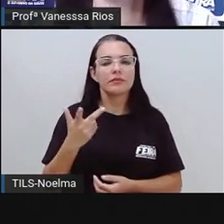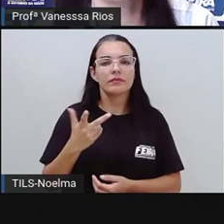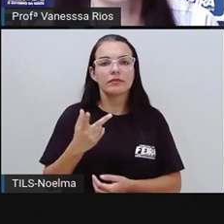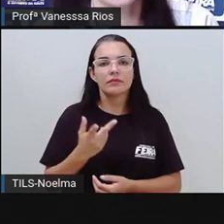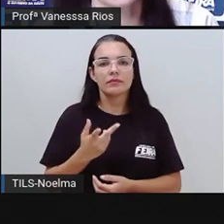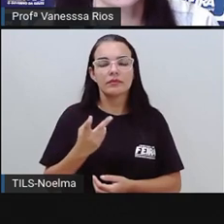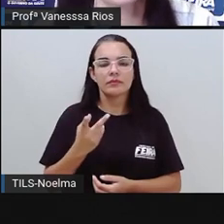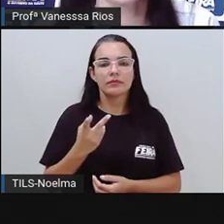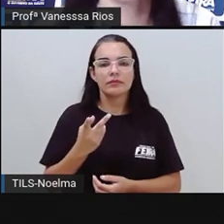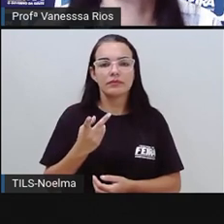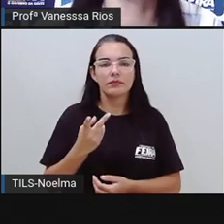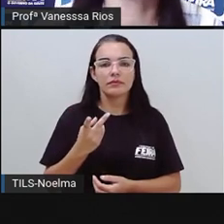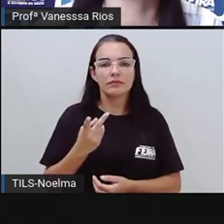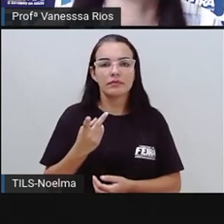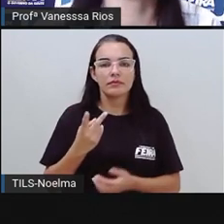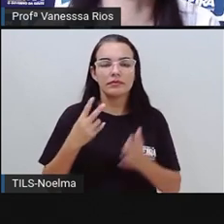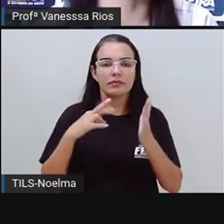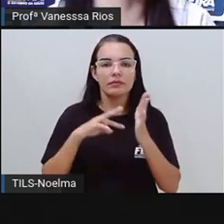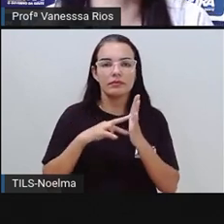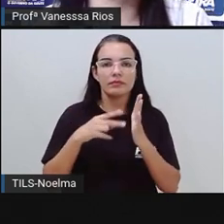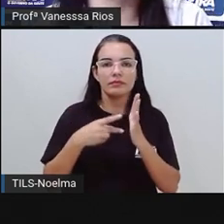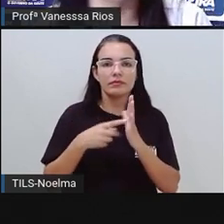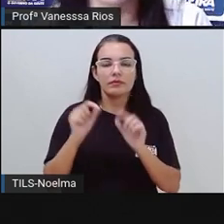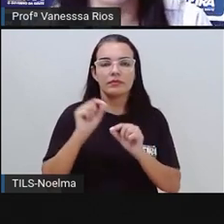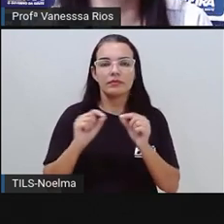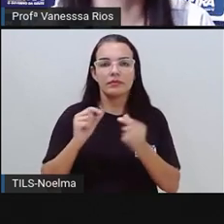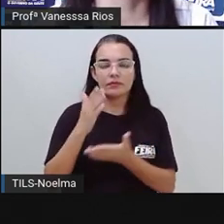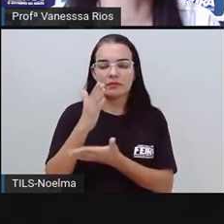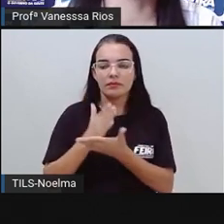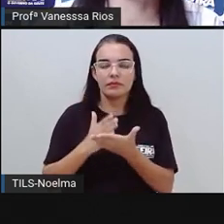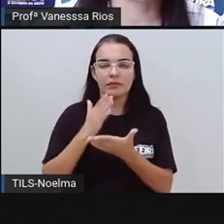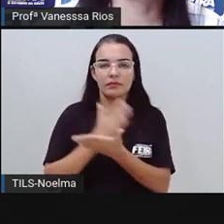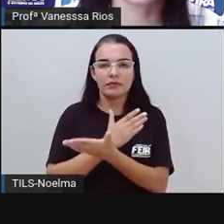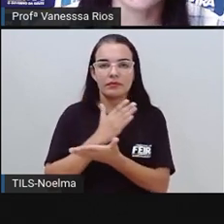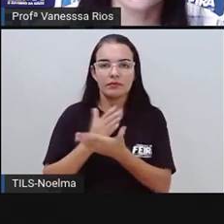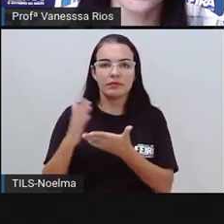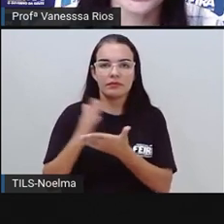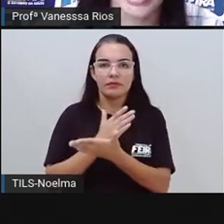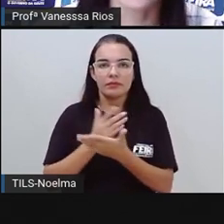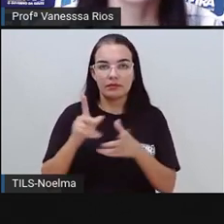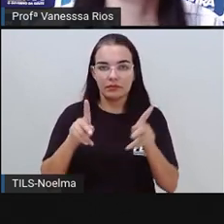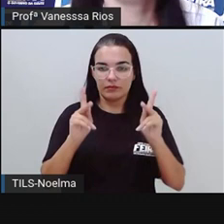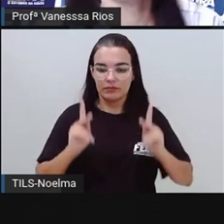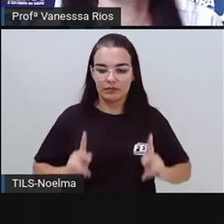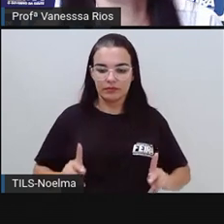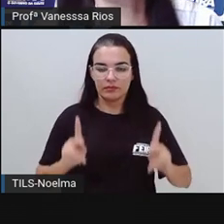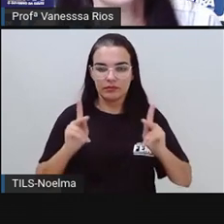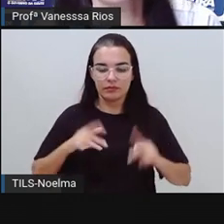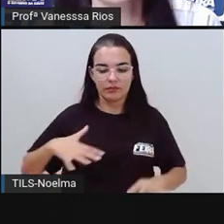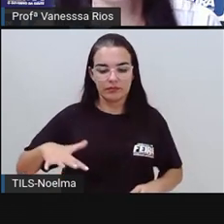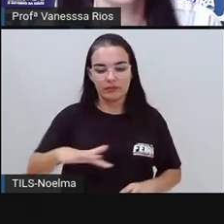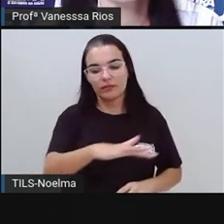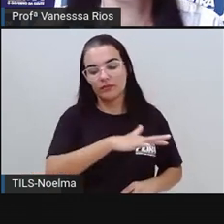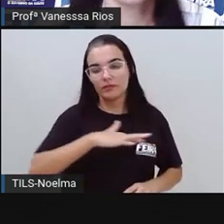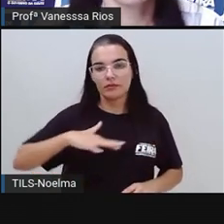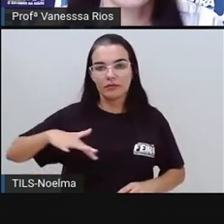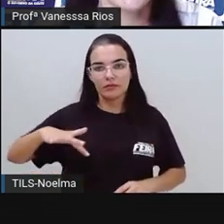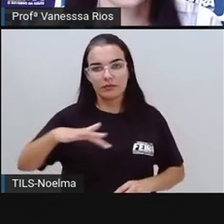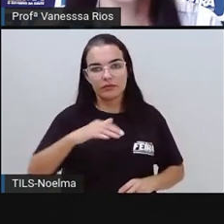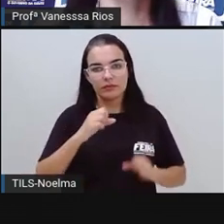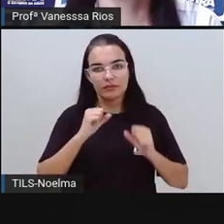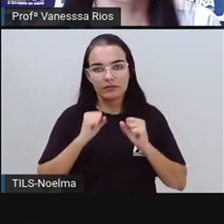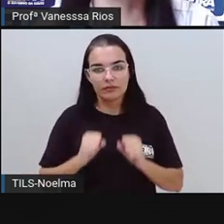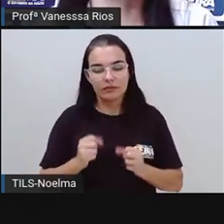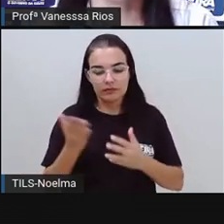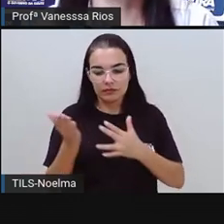correspondente quando a gente divide a população pela área territorial. Então, a gente consegue perceber